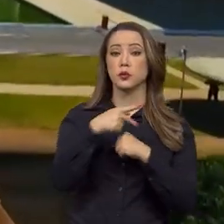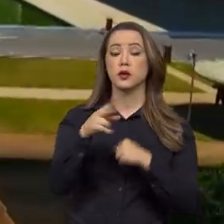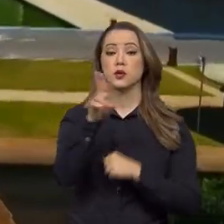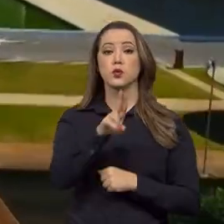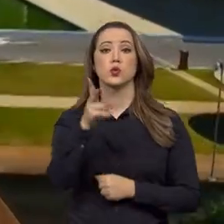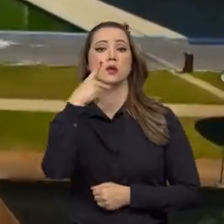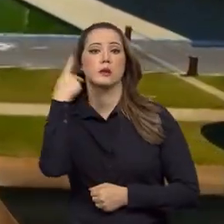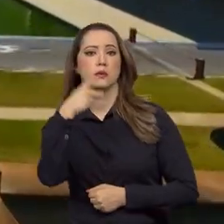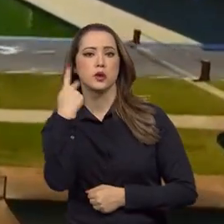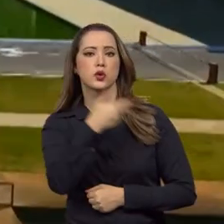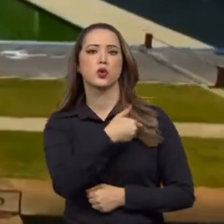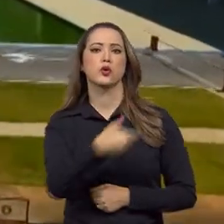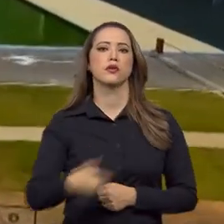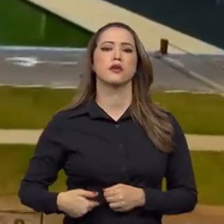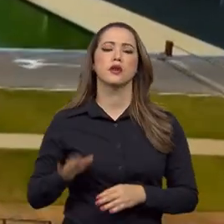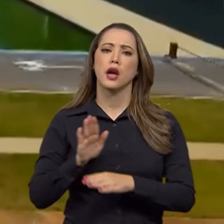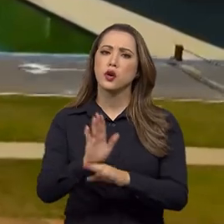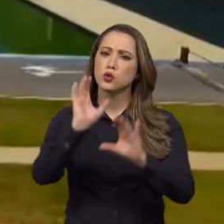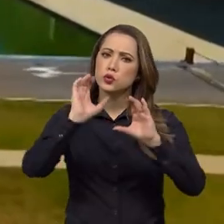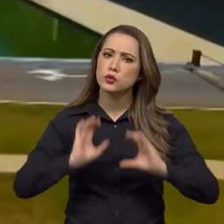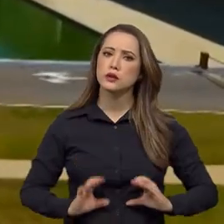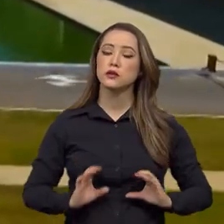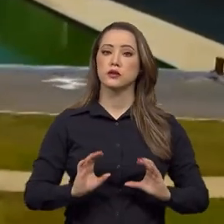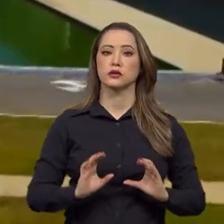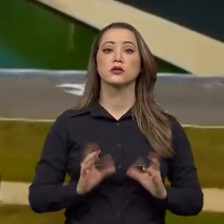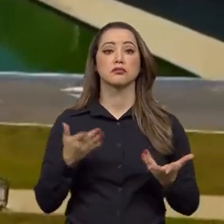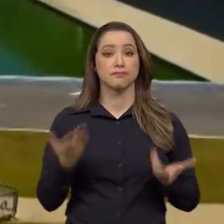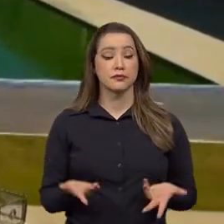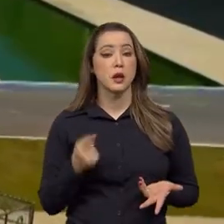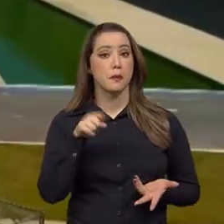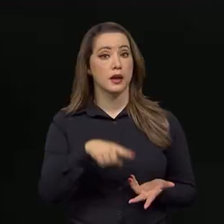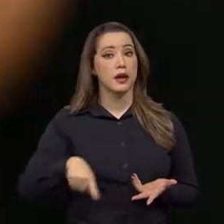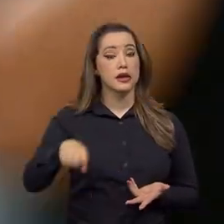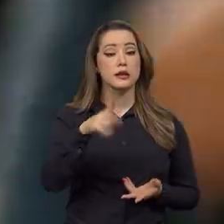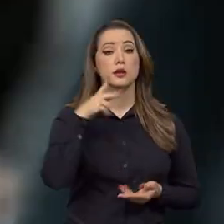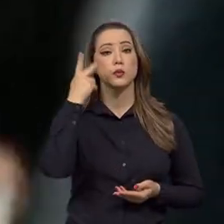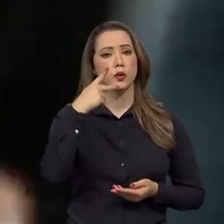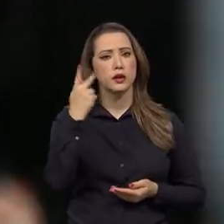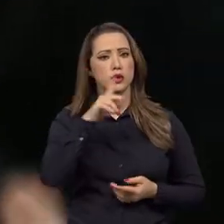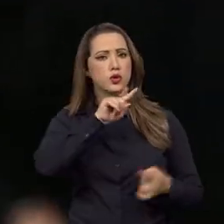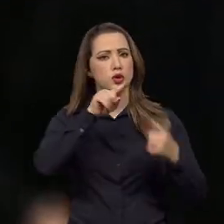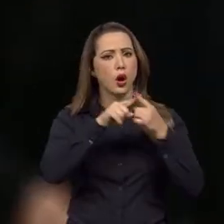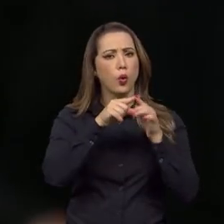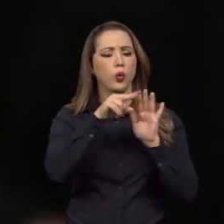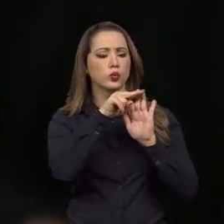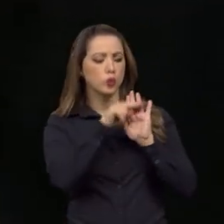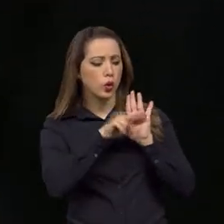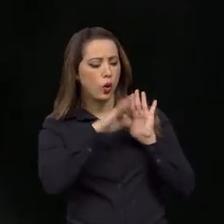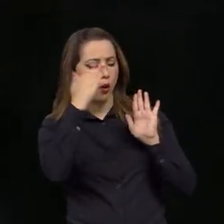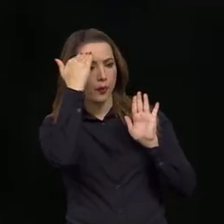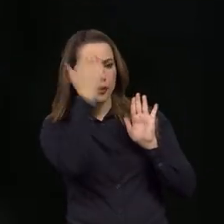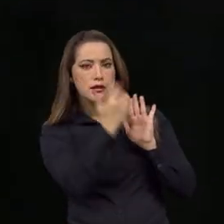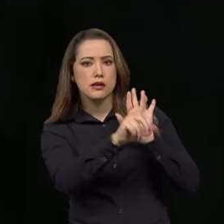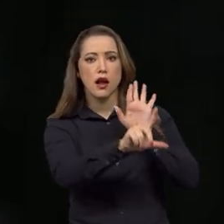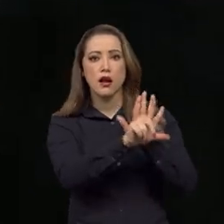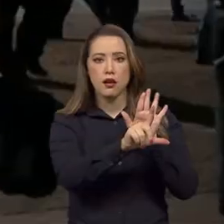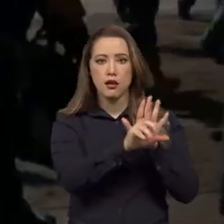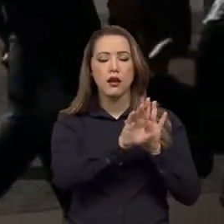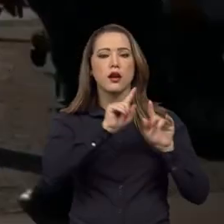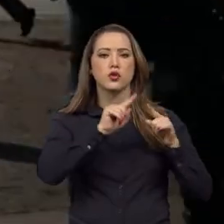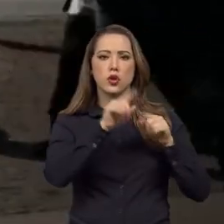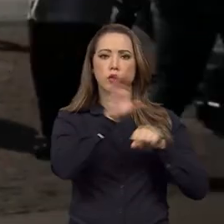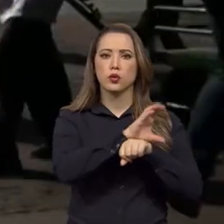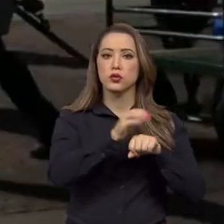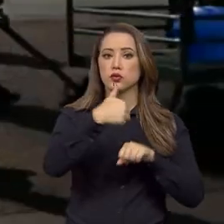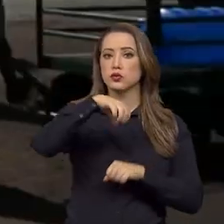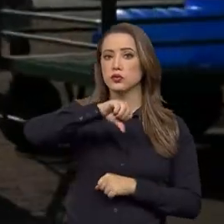prática políticas públicas que beneficiam os cidadãos. E para essas políticas públicas se basearem em preceitos legais que respeitem a Constituição